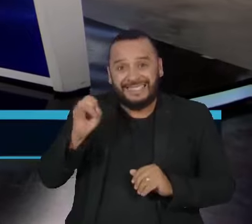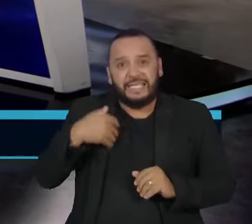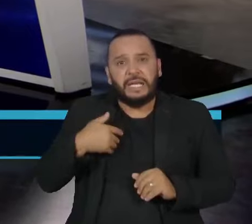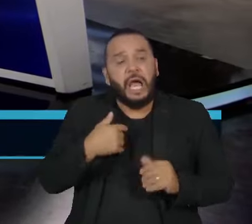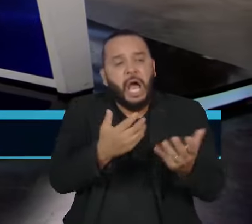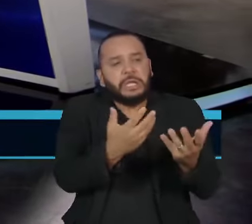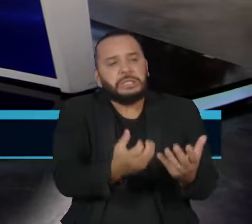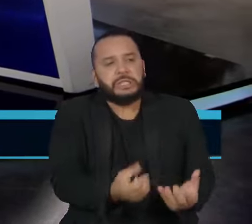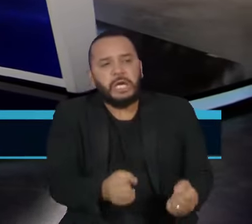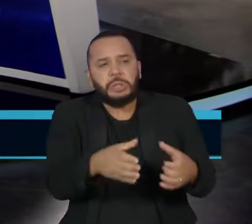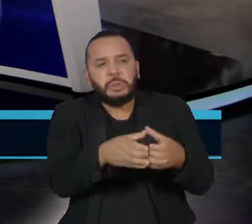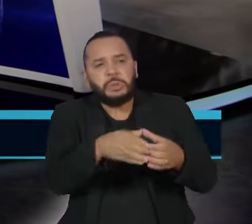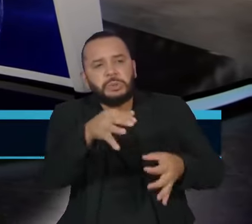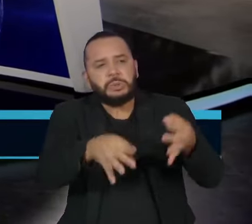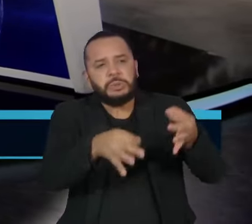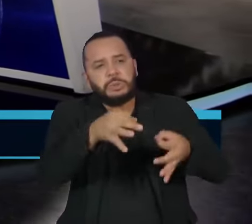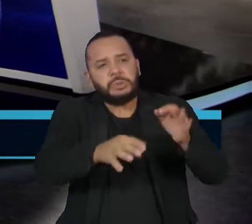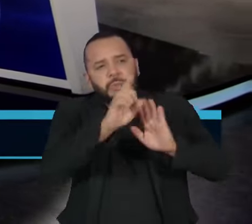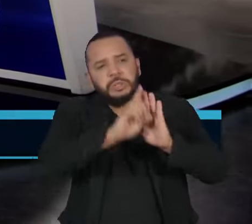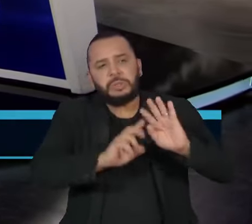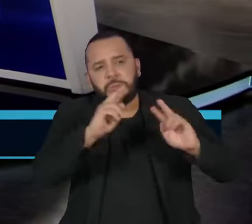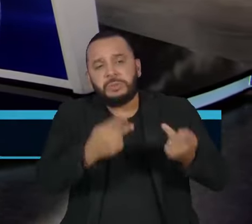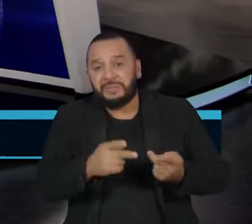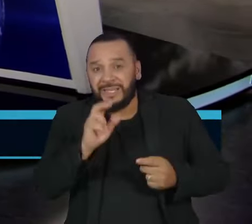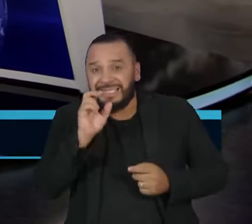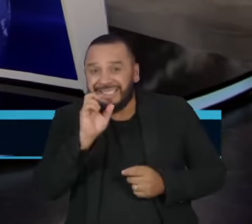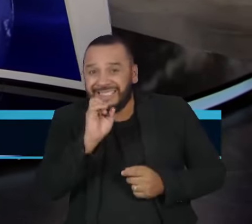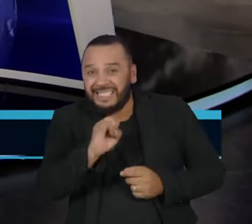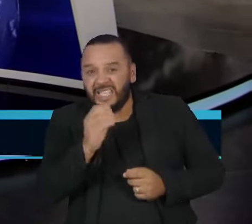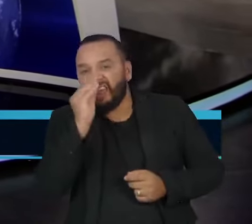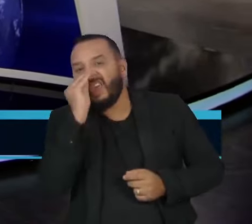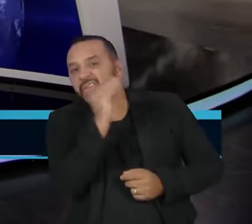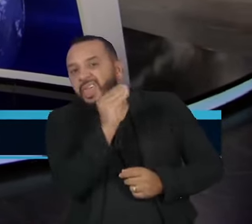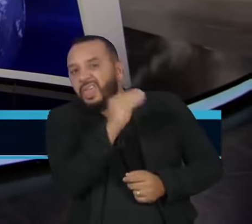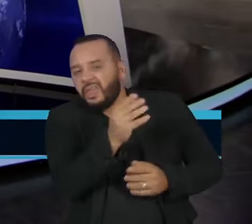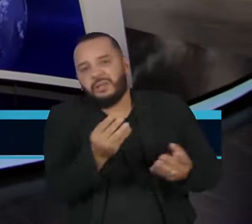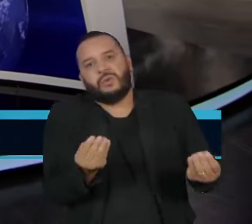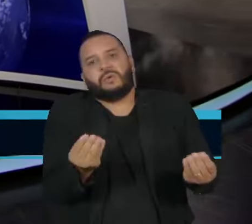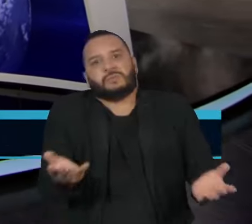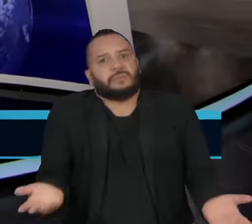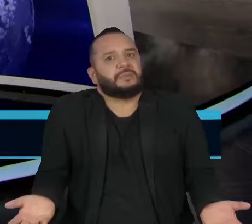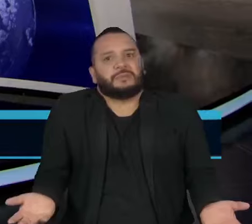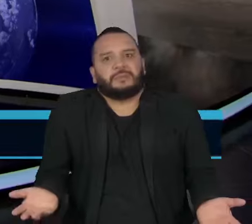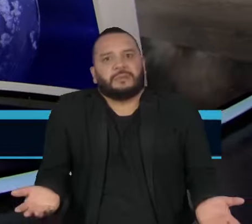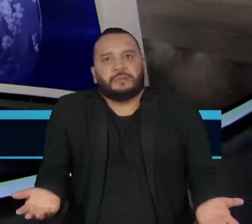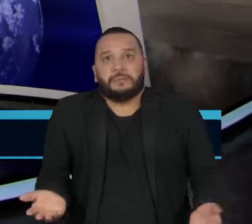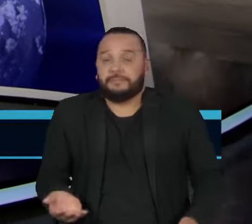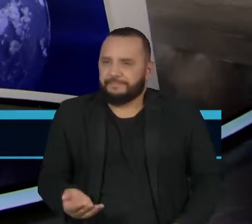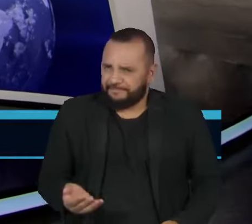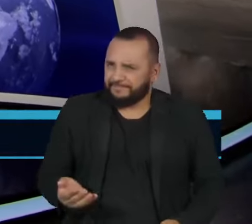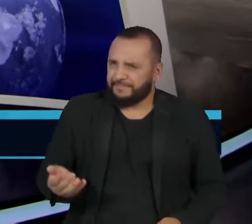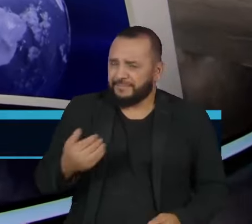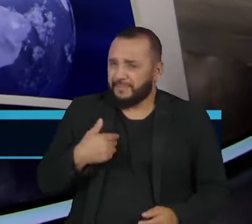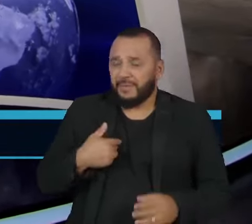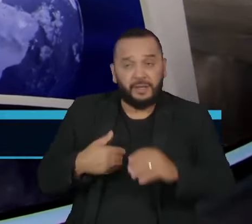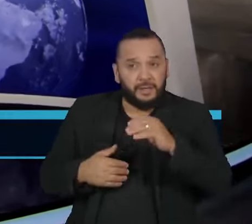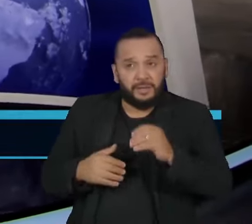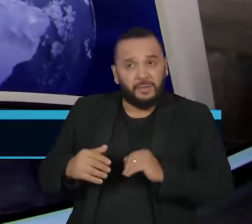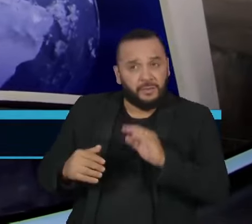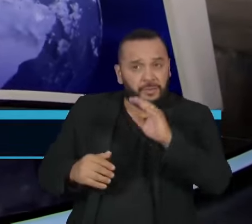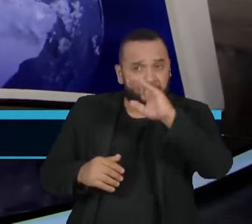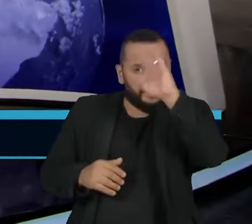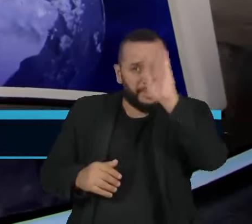Heloísa, Corte Interamericana de Direitos Humanos acertou ao condenar o Brasil, cabe recurso contra a decisão ou não?